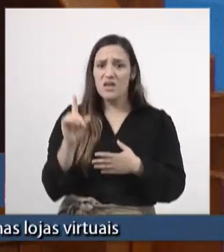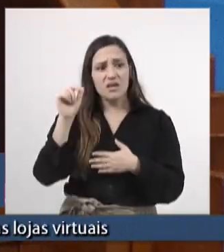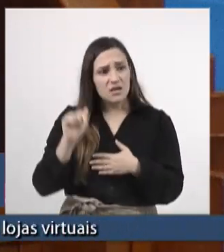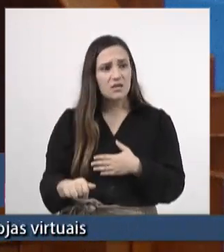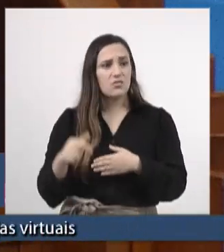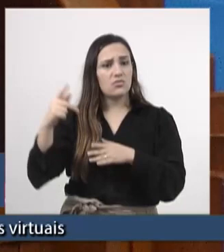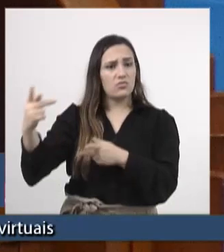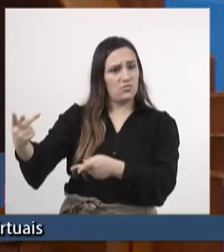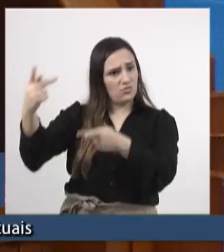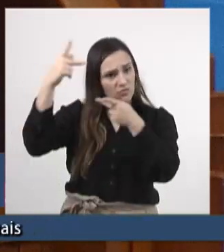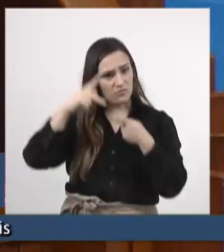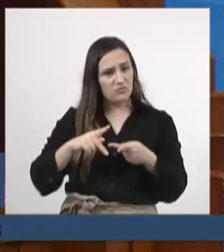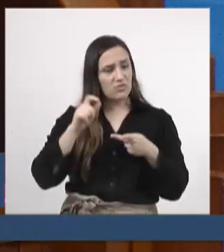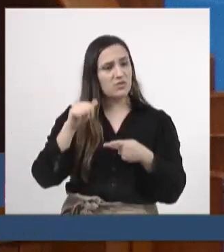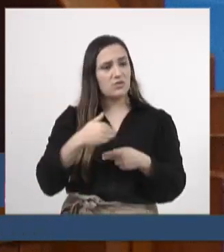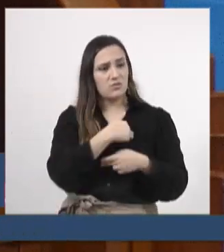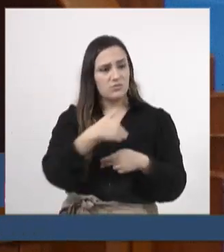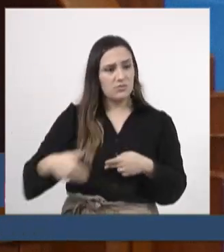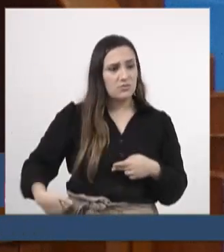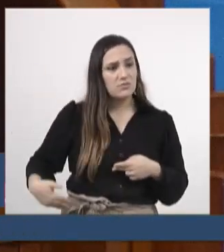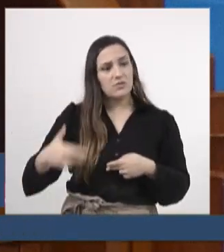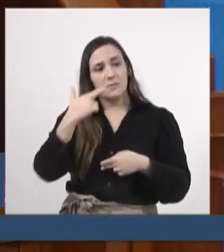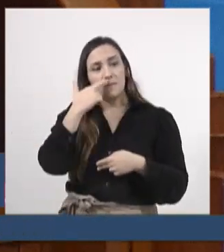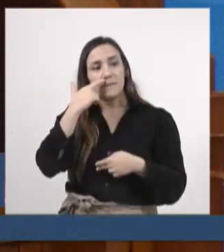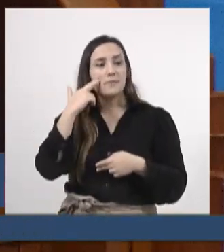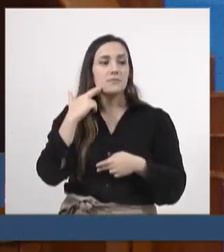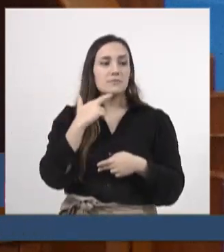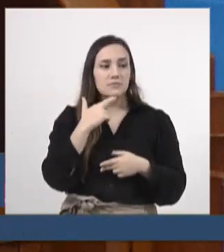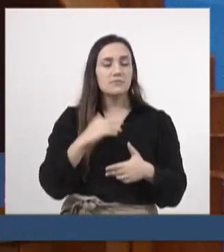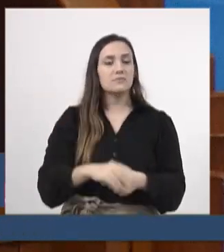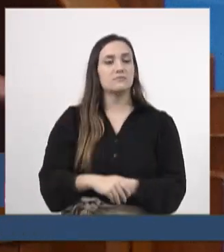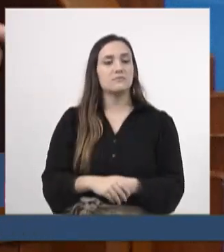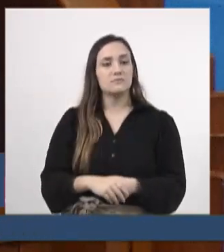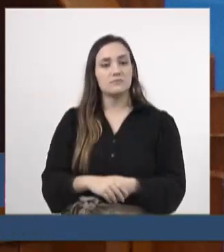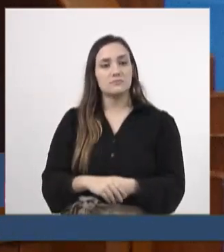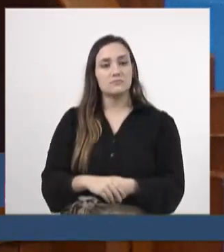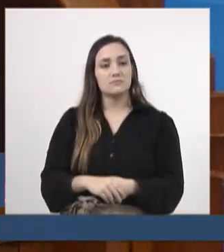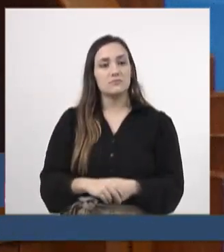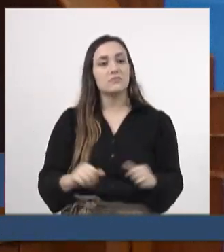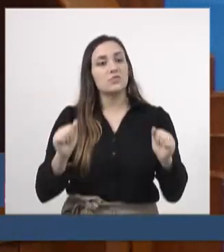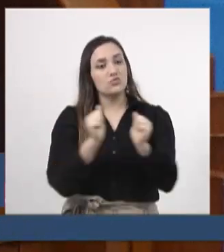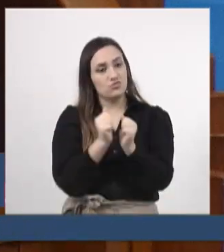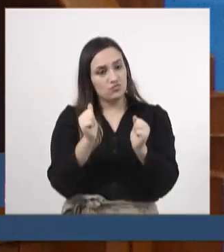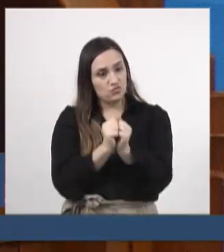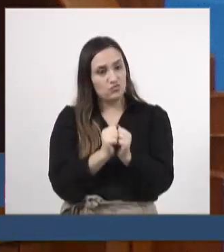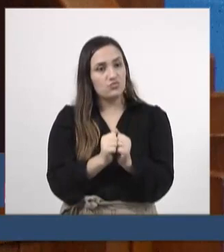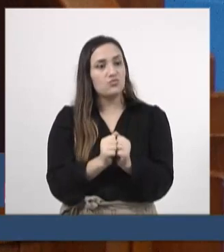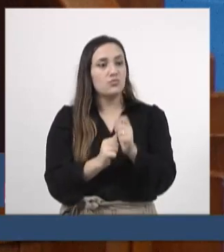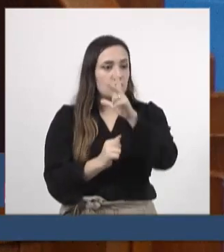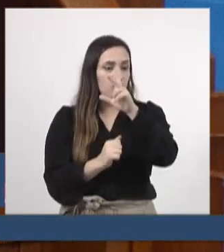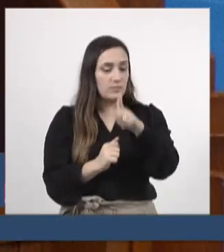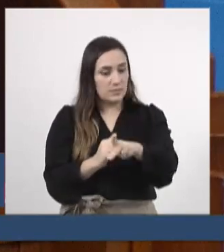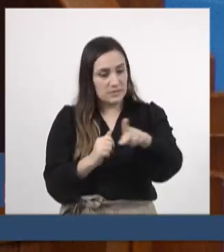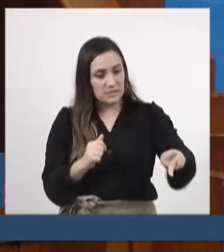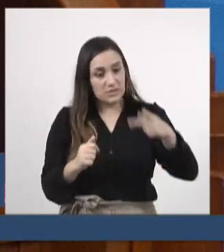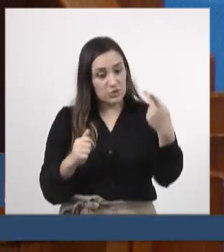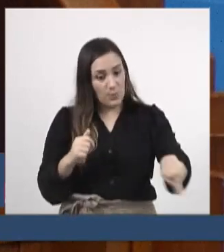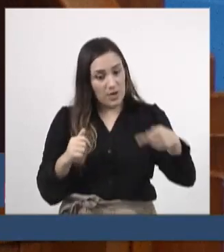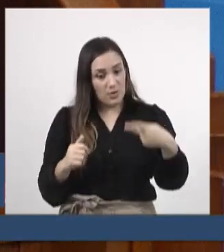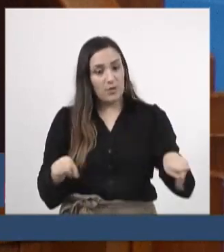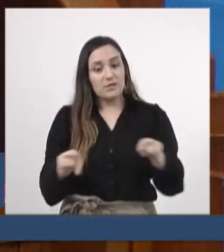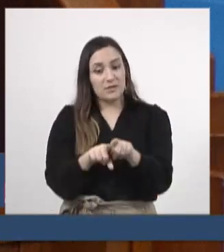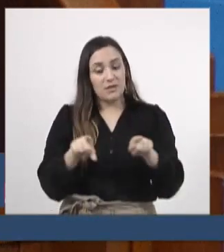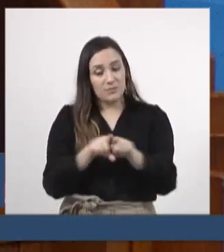convite do nosso governador Eduardo Hidel com a presença inclusive do Paraguai e inclusive do Ministério das Relações